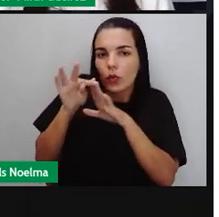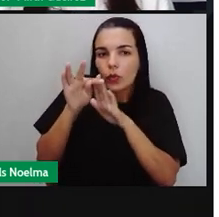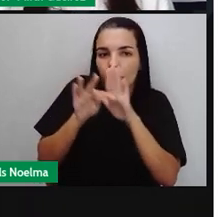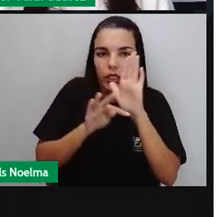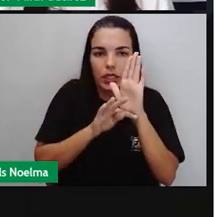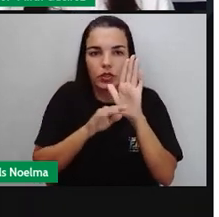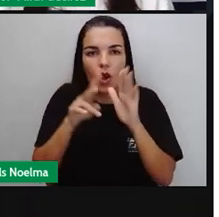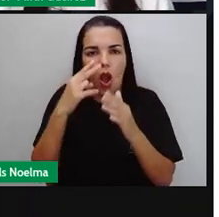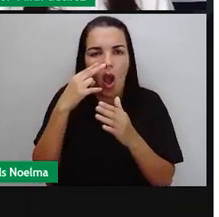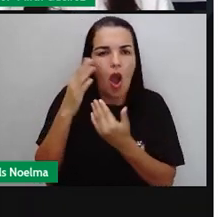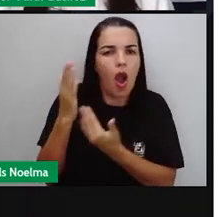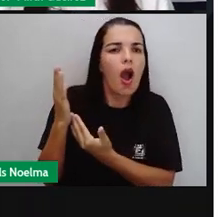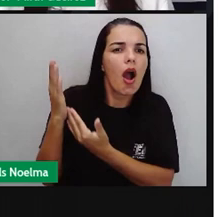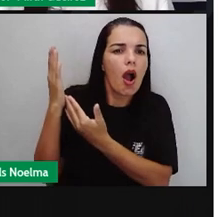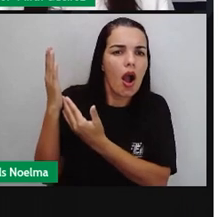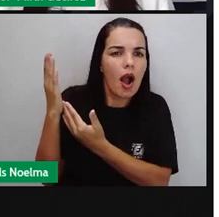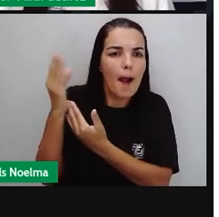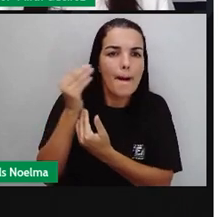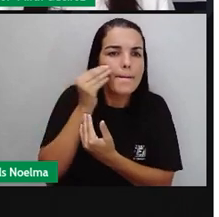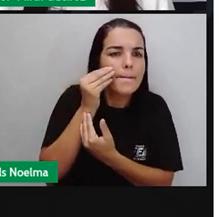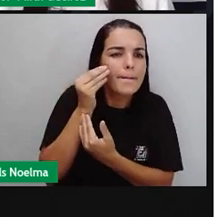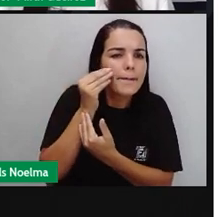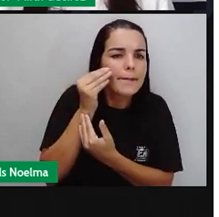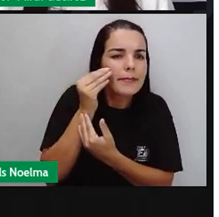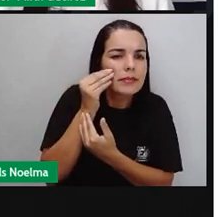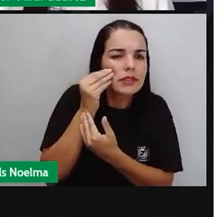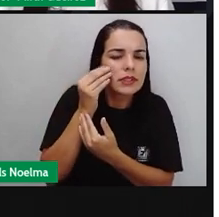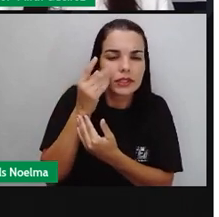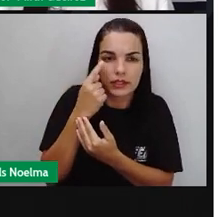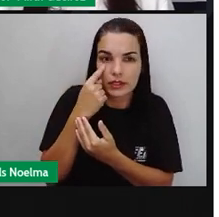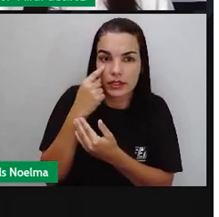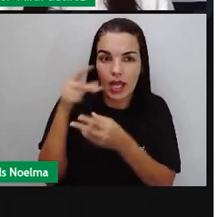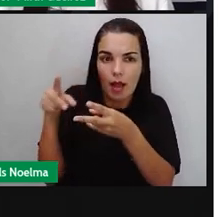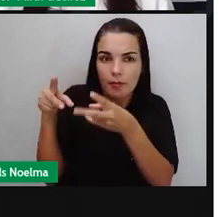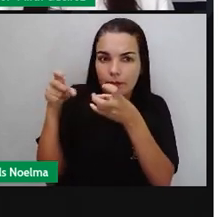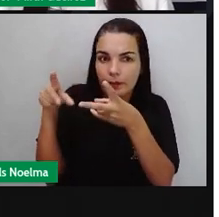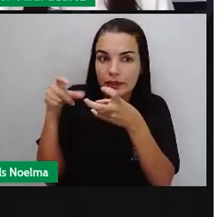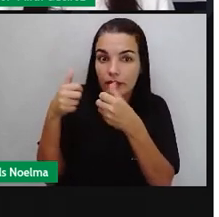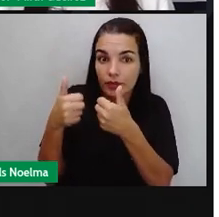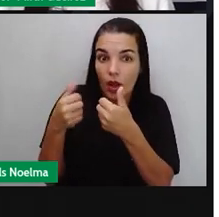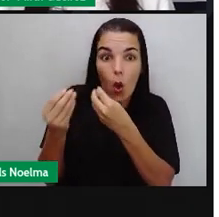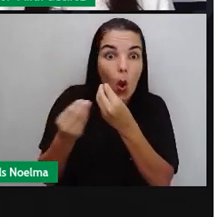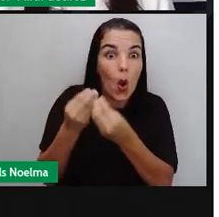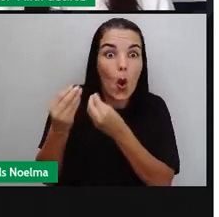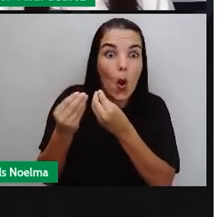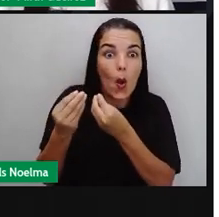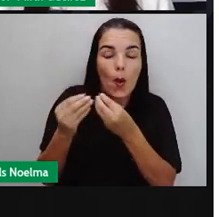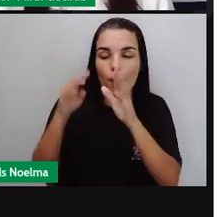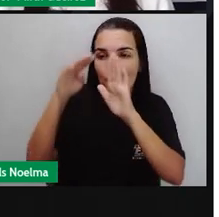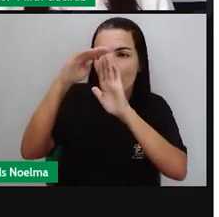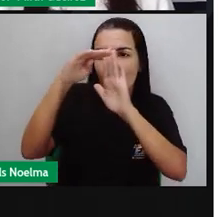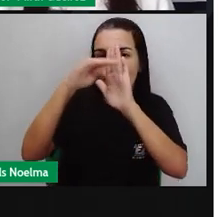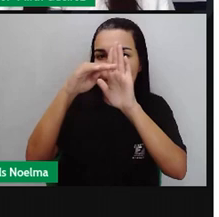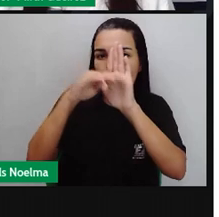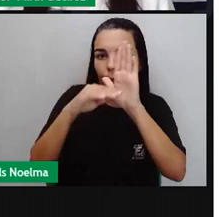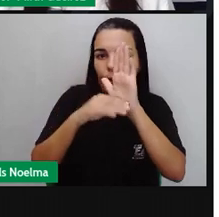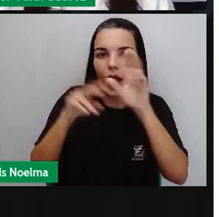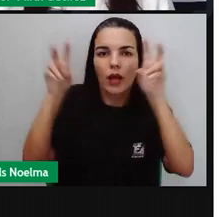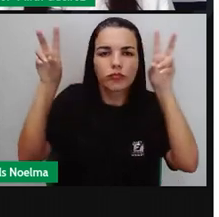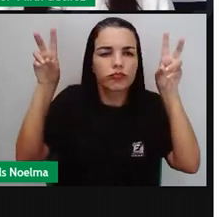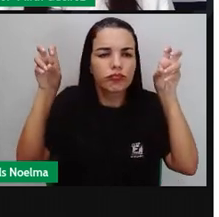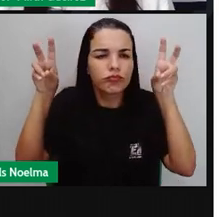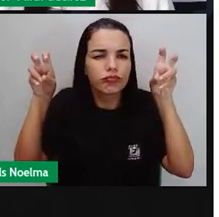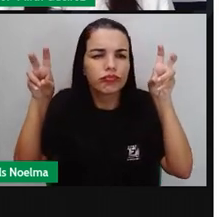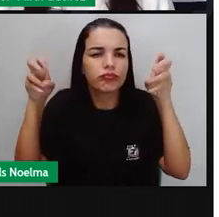eu trouxe Um texto Somente para vocês Analisarem a estética Certo? Onde fica o título O